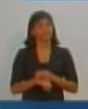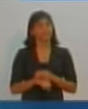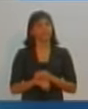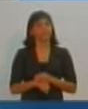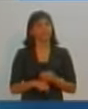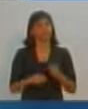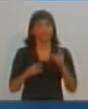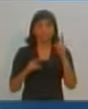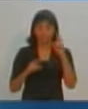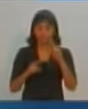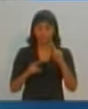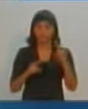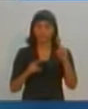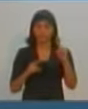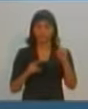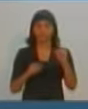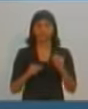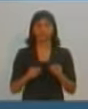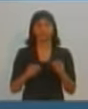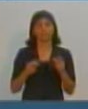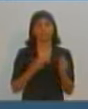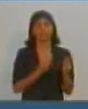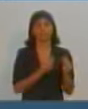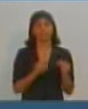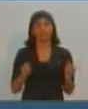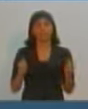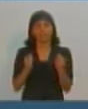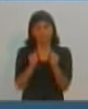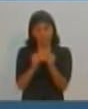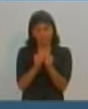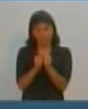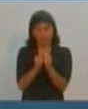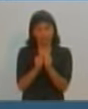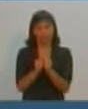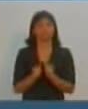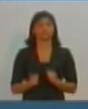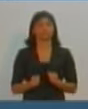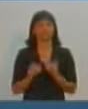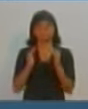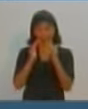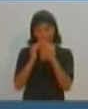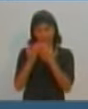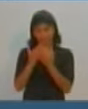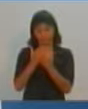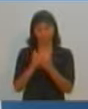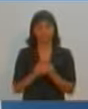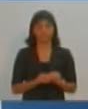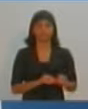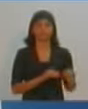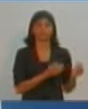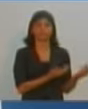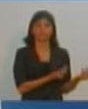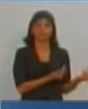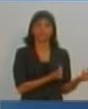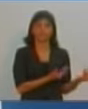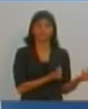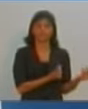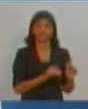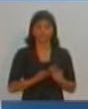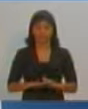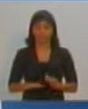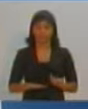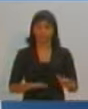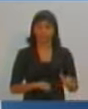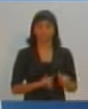instruído e será o nosso parceiro. Estaremos junto com você. José Lemos, réplica, 30 segundos. Eu quero falar uma coisa pra presidente